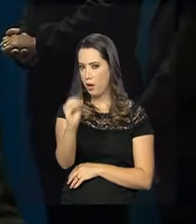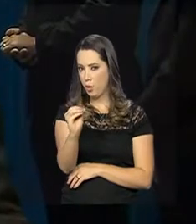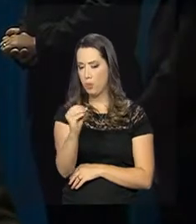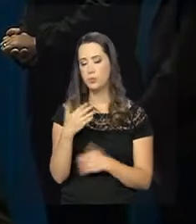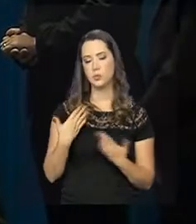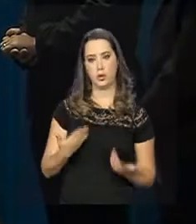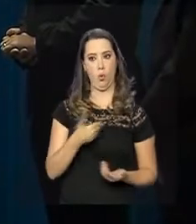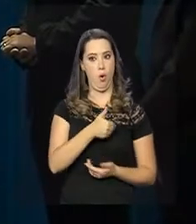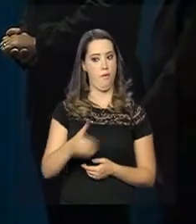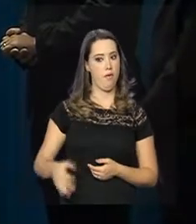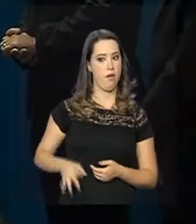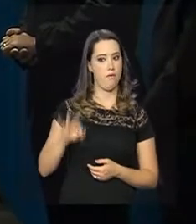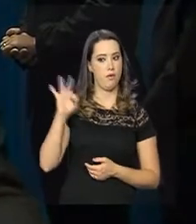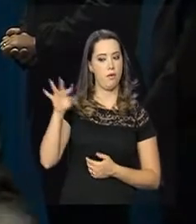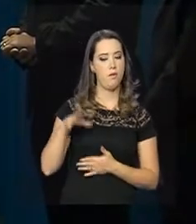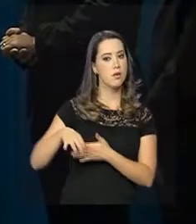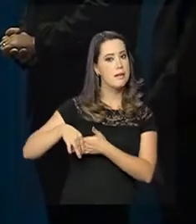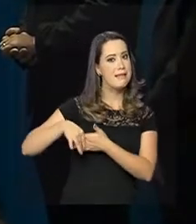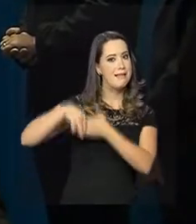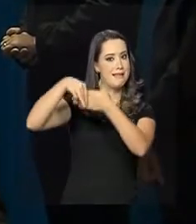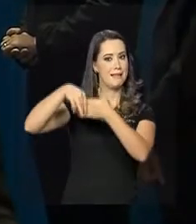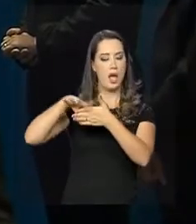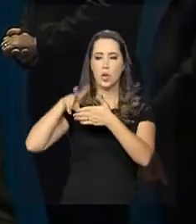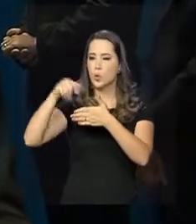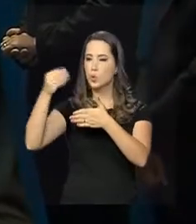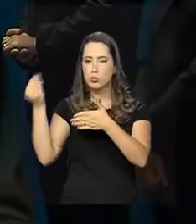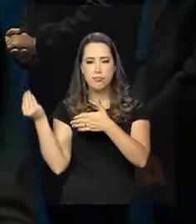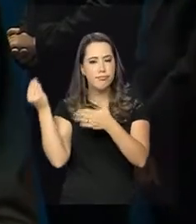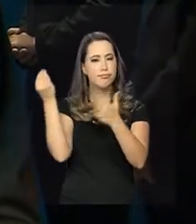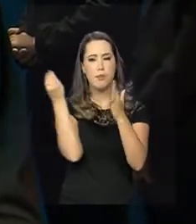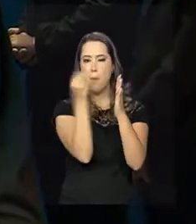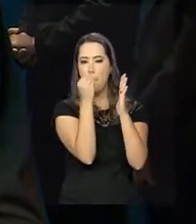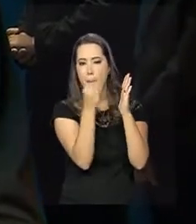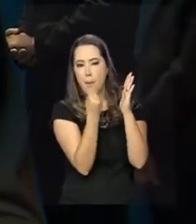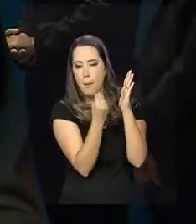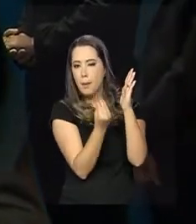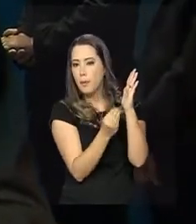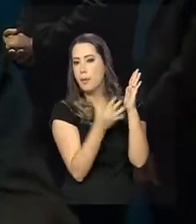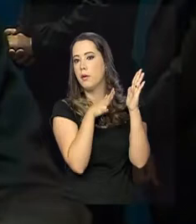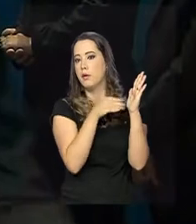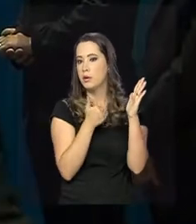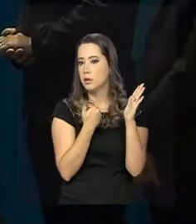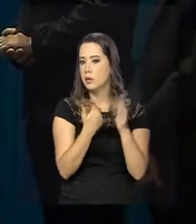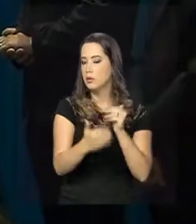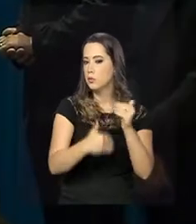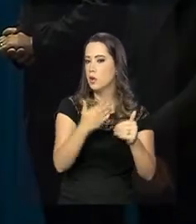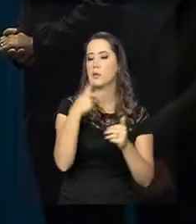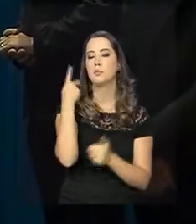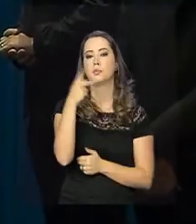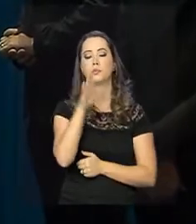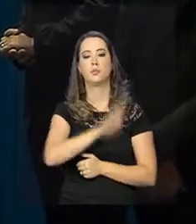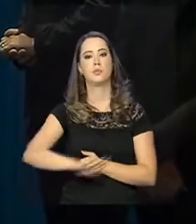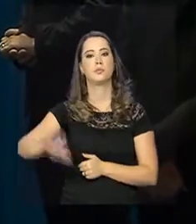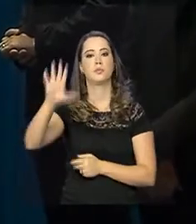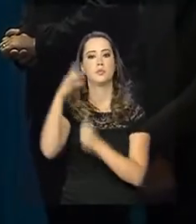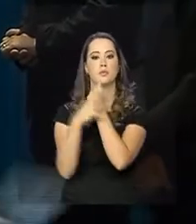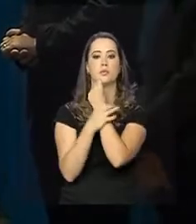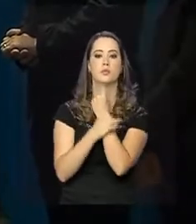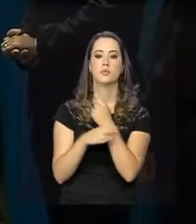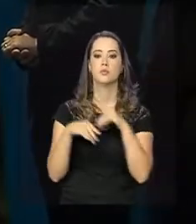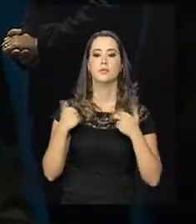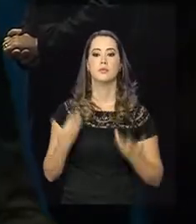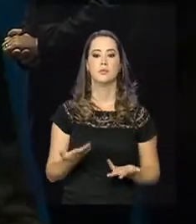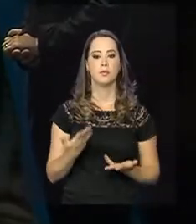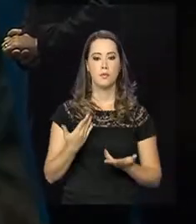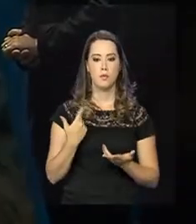coordenar todo esse processo, vai estar à frente de todo esse processo, de toda essa política nacional de segurança pública. E